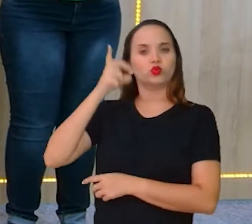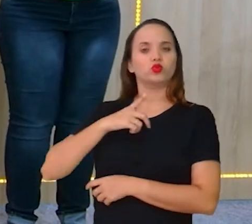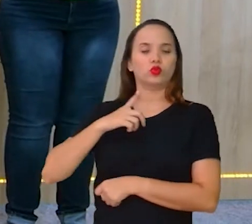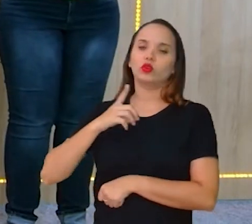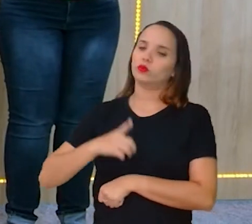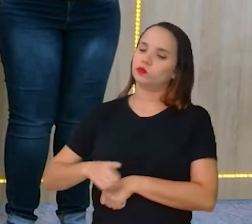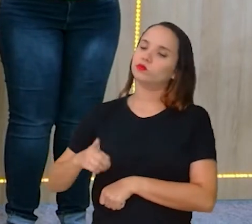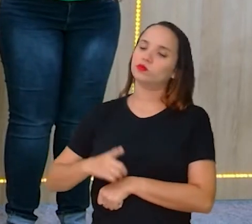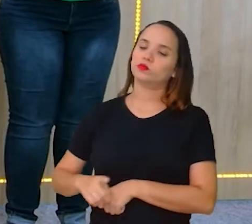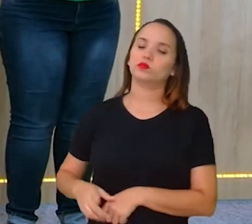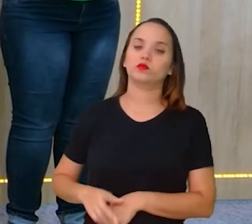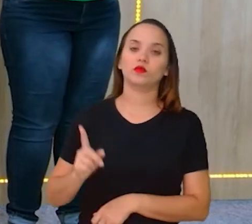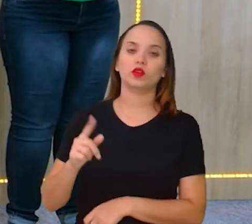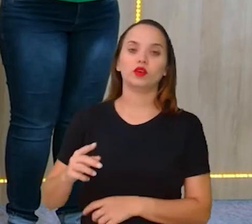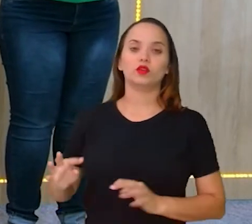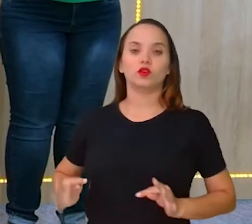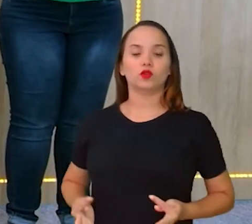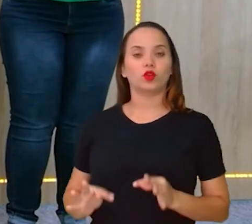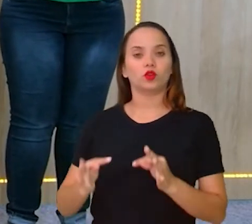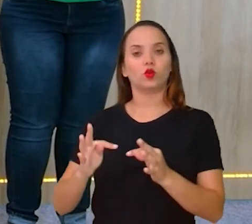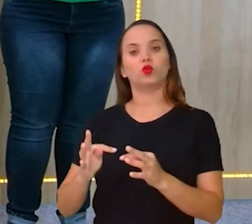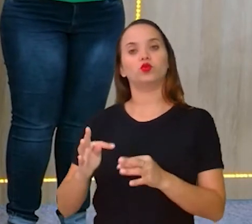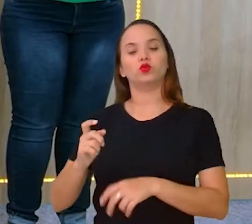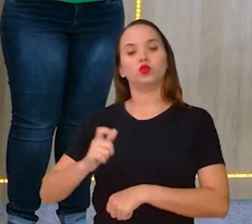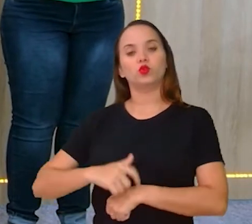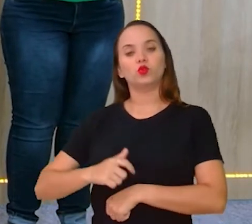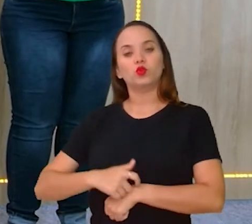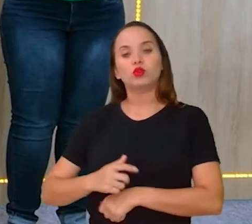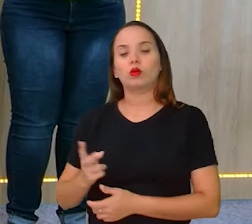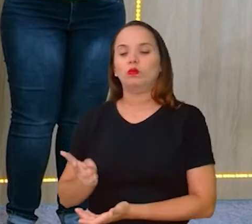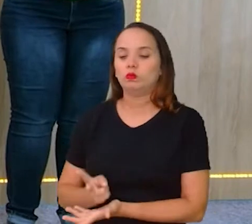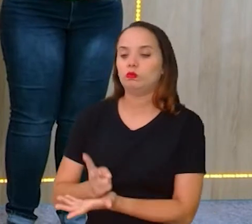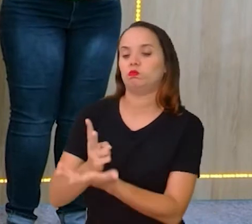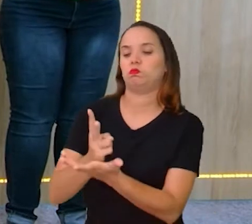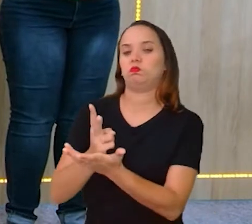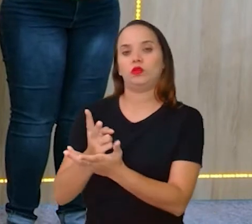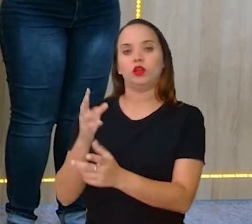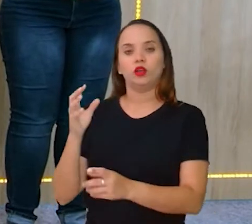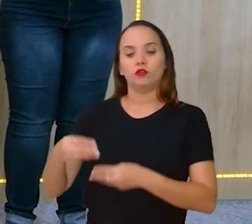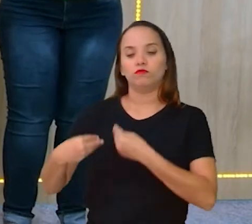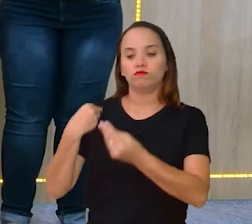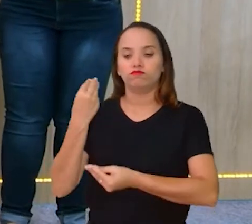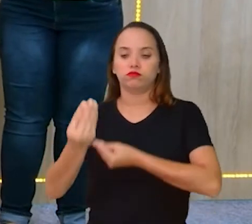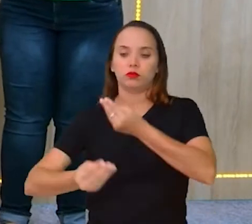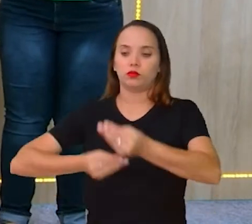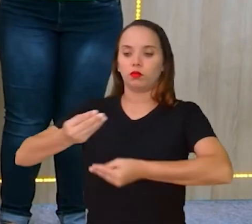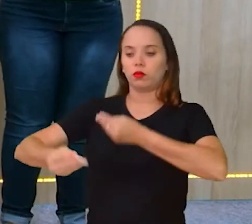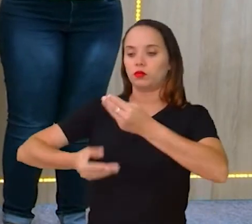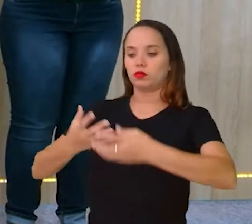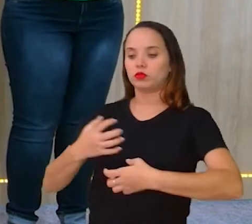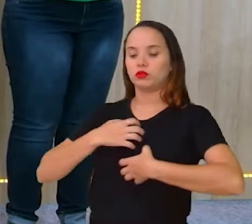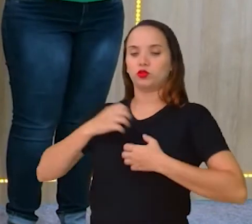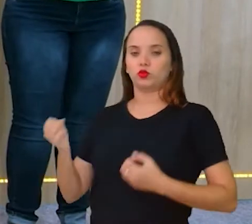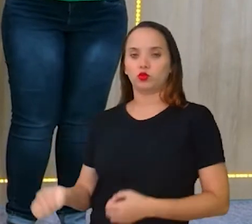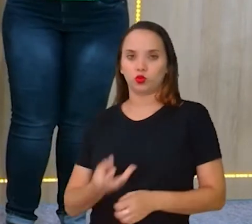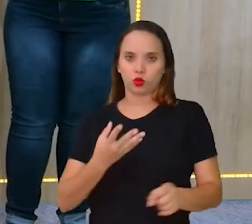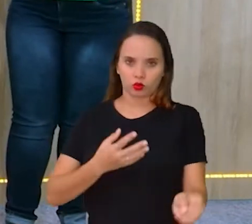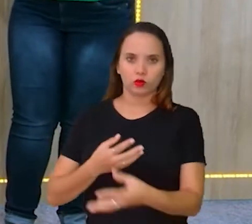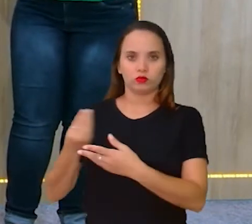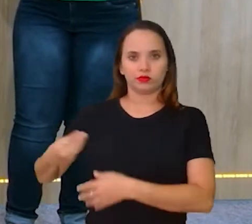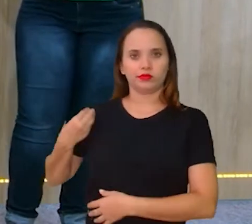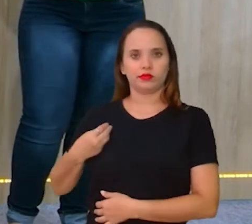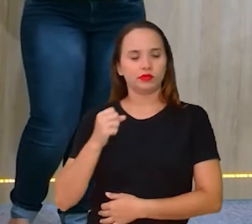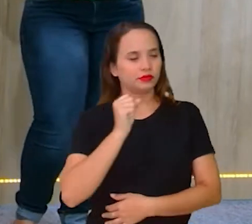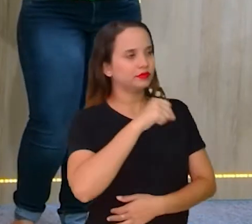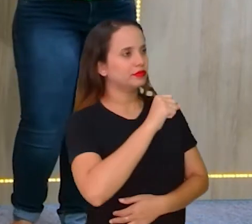digital, que são essas tecnologias o tempo todo aí, trazendo novas formas para a nossa vida. Não é isso, Tiago?